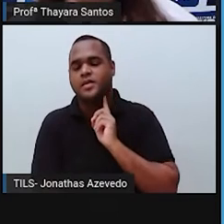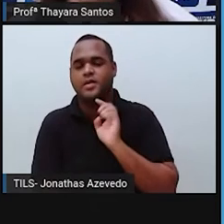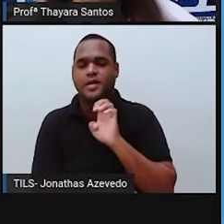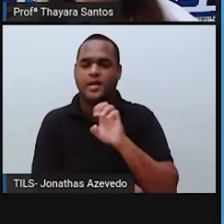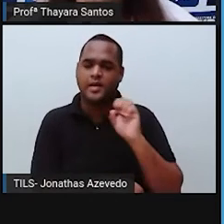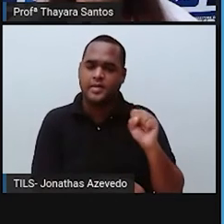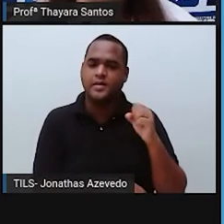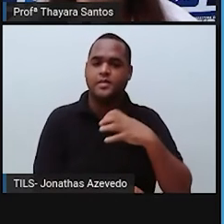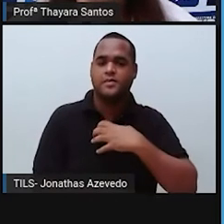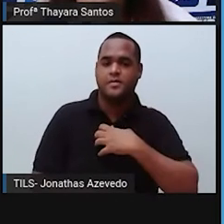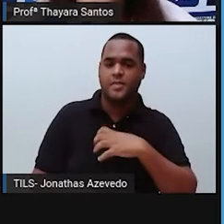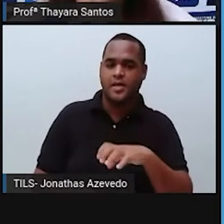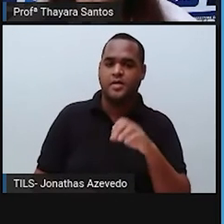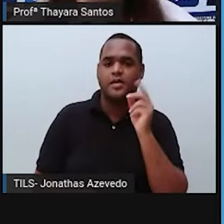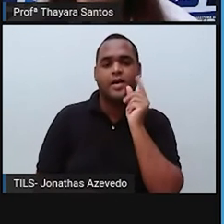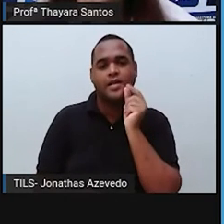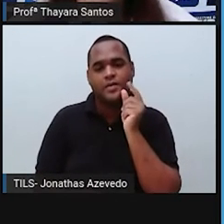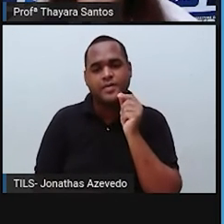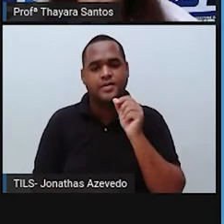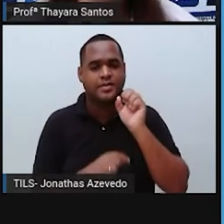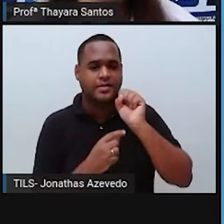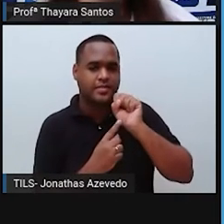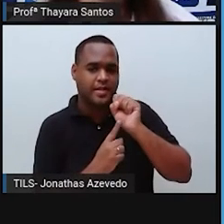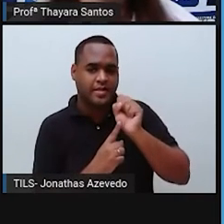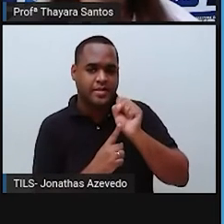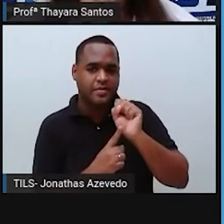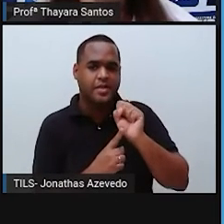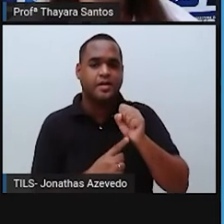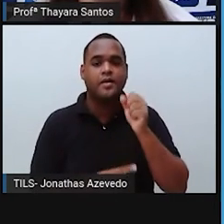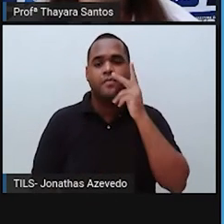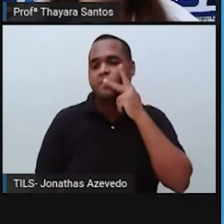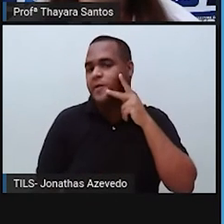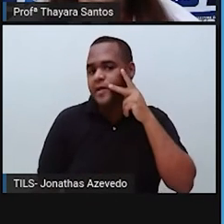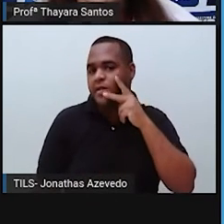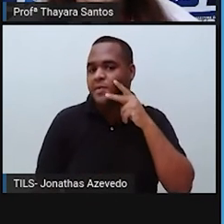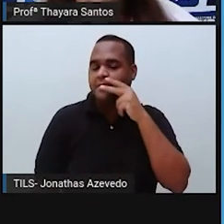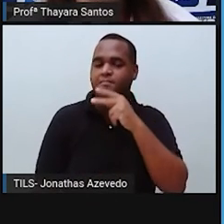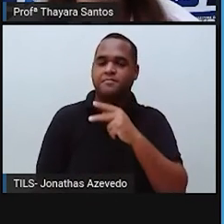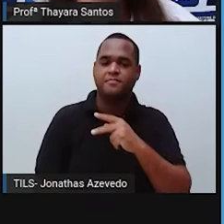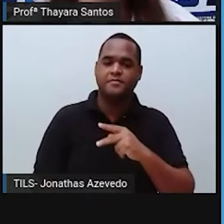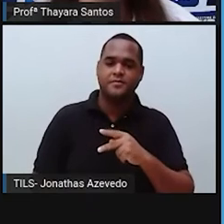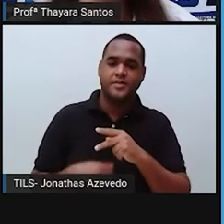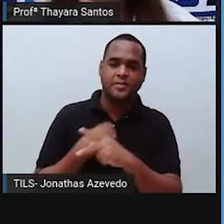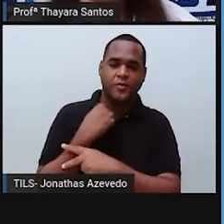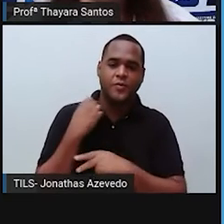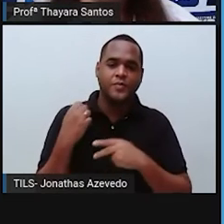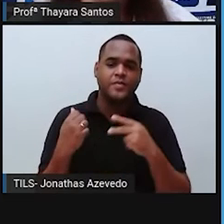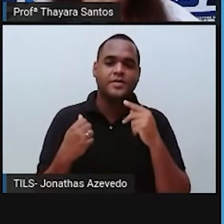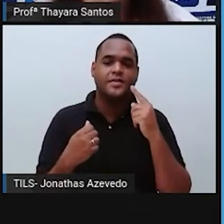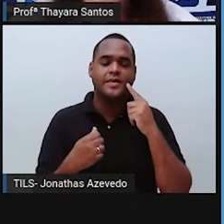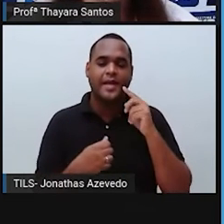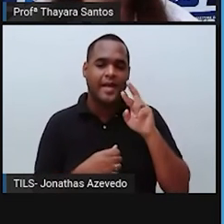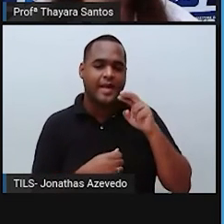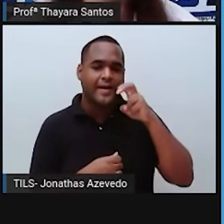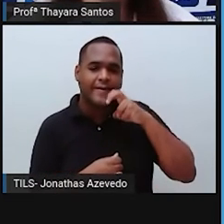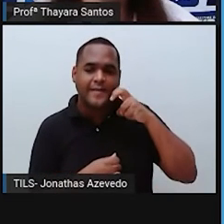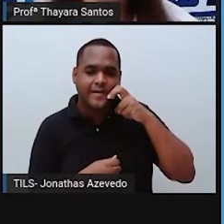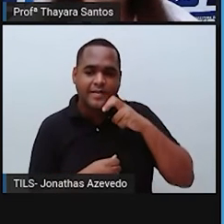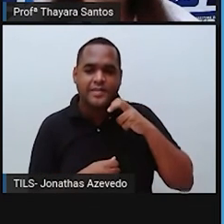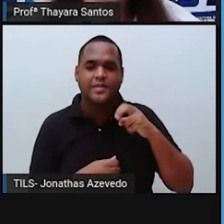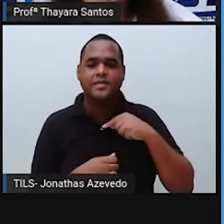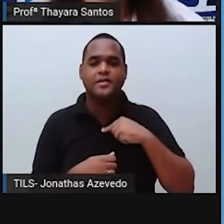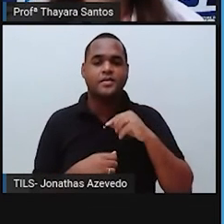Santo, Bahia, Alagoas, Sergipe, Paraíba, Pernambuco, Rio Grande do Norte, Ceará e